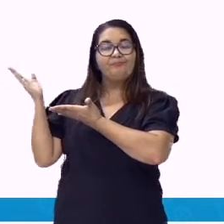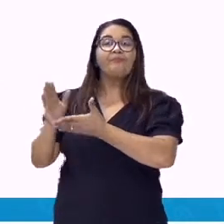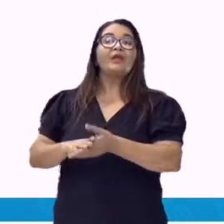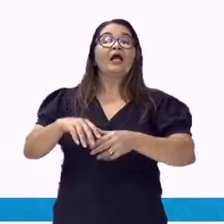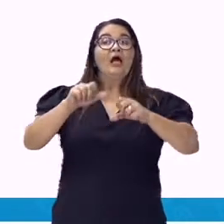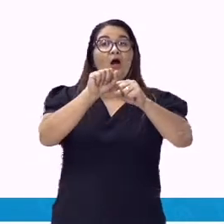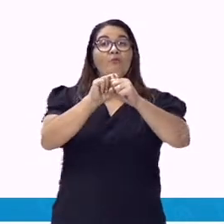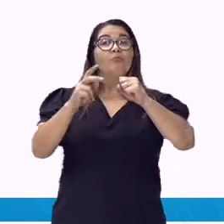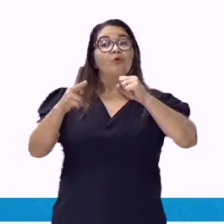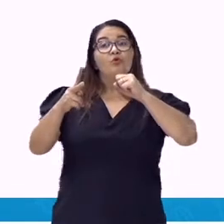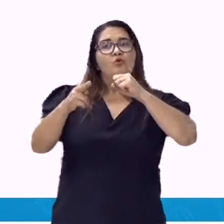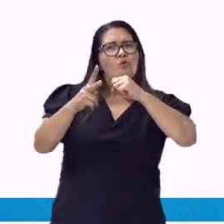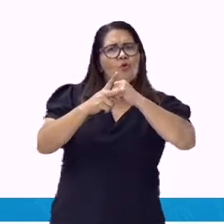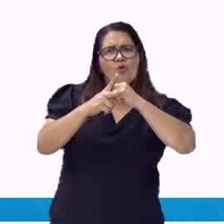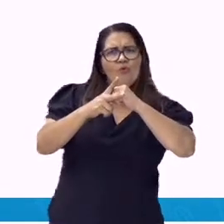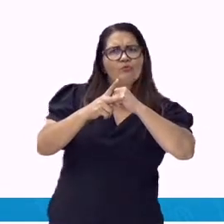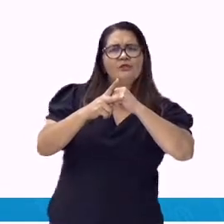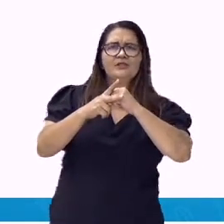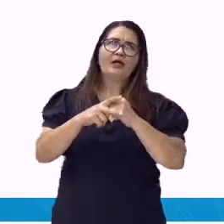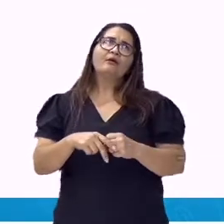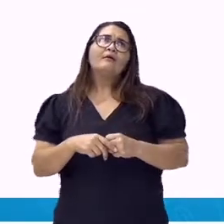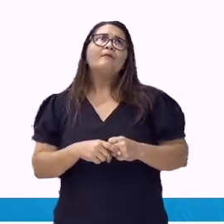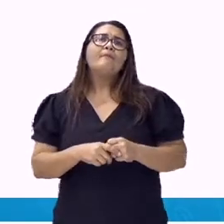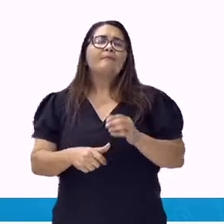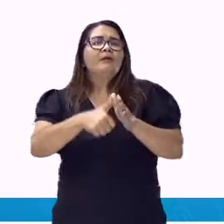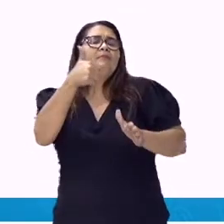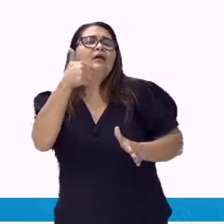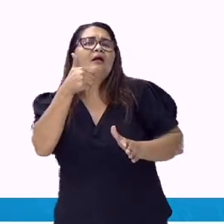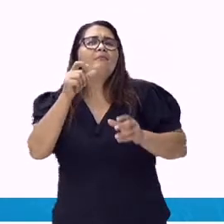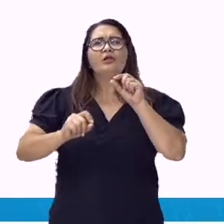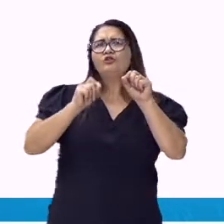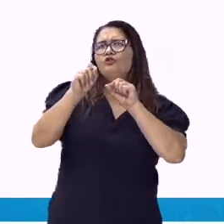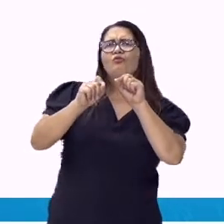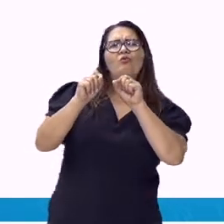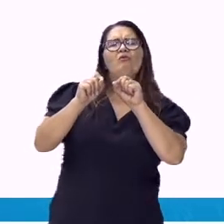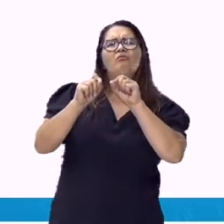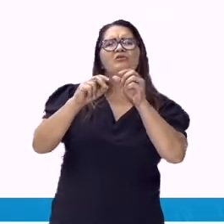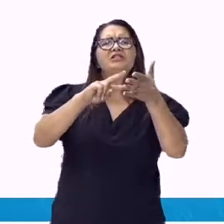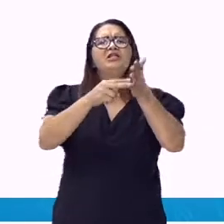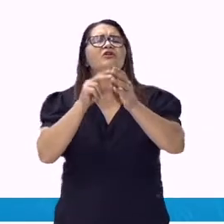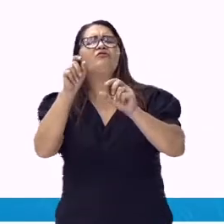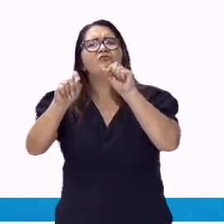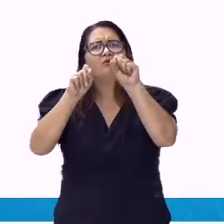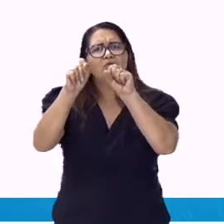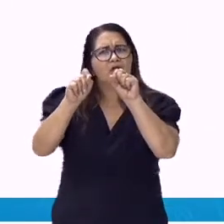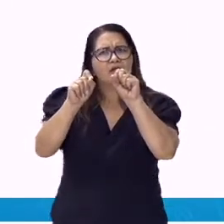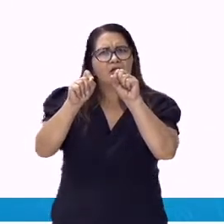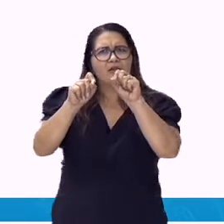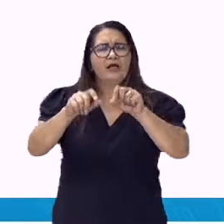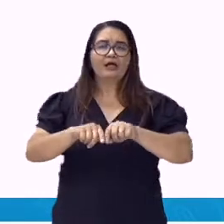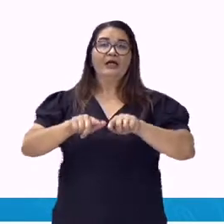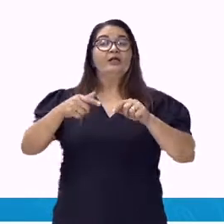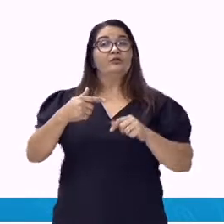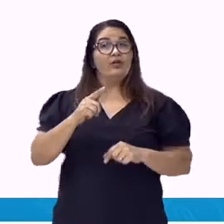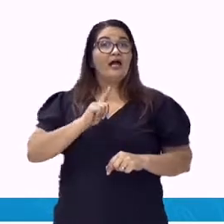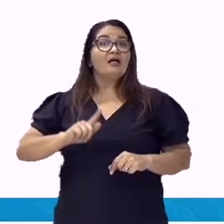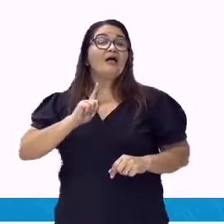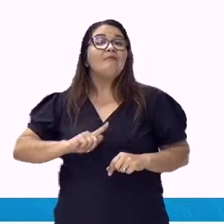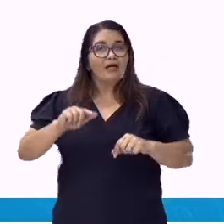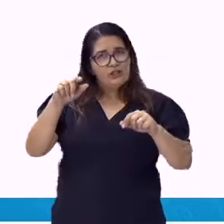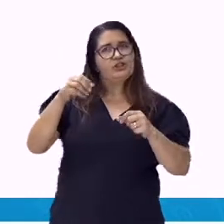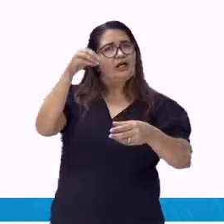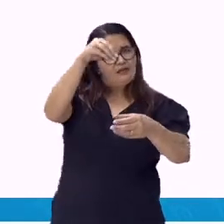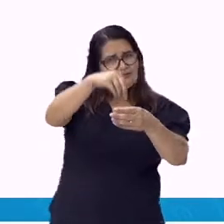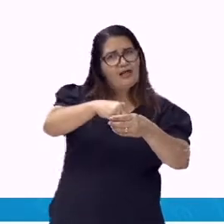Pronomes indefinidos. Primeiramente, vamos à definição dessa subclasse gramatical. Bem, os pronomes